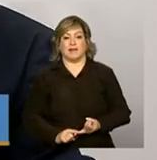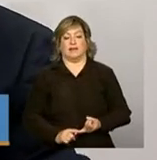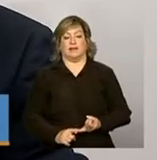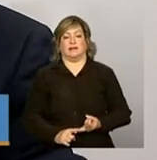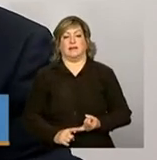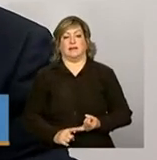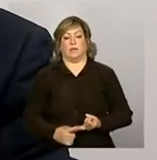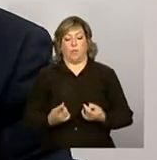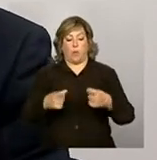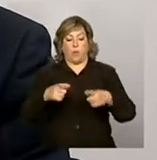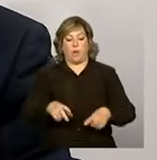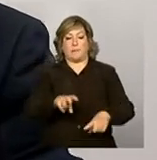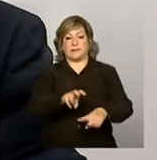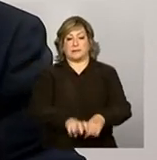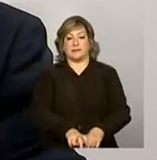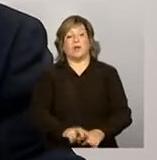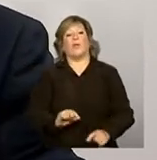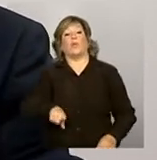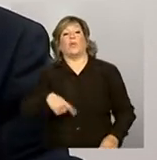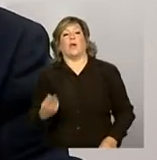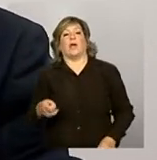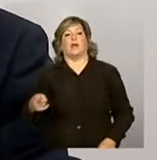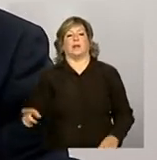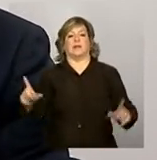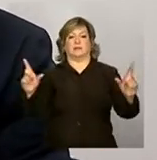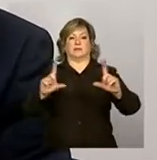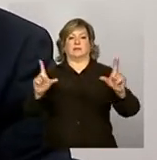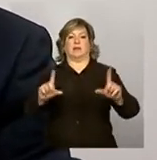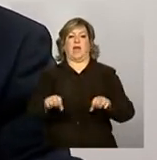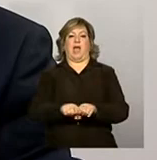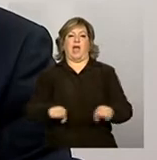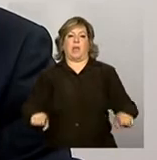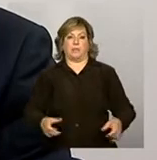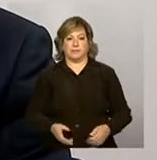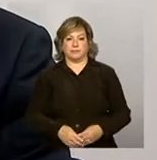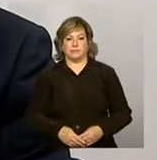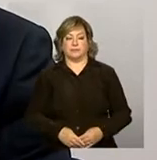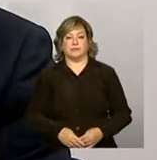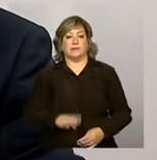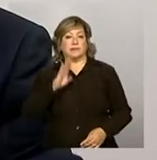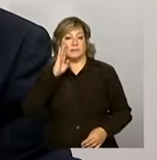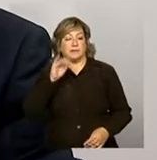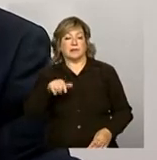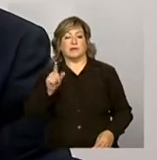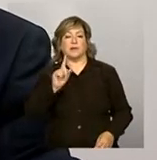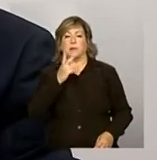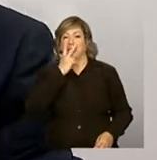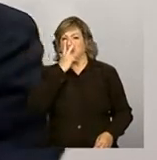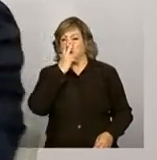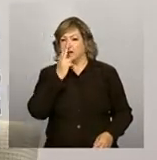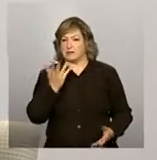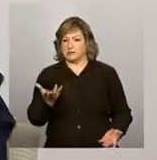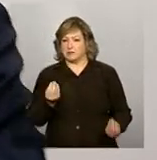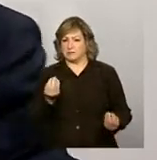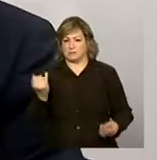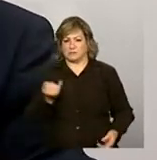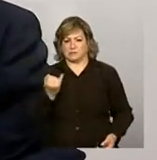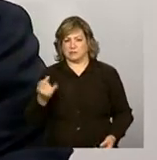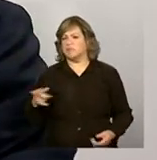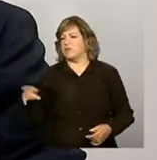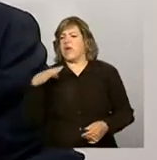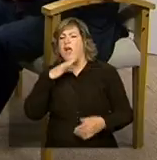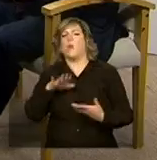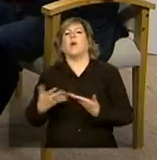lugar para sentar, do que acessar uma TV por assinatura. A princípio, não parece fazer muito sentido, né, Sérgio? O você acha?